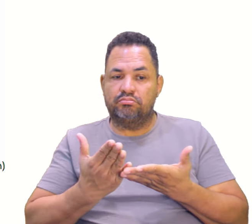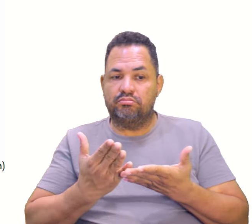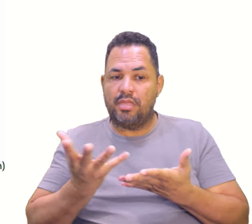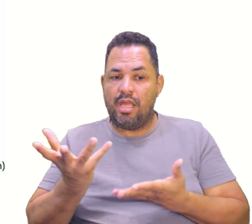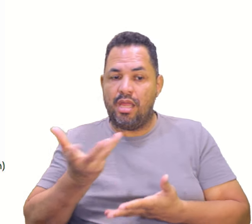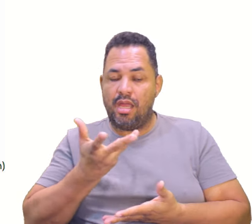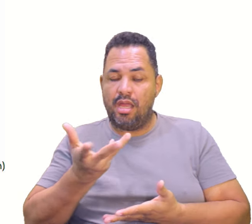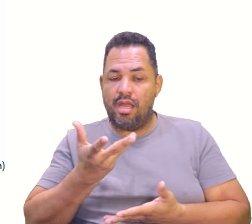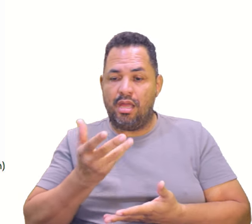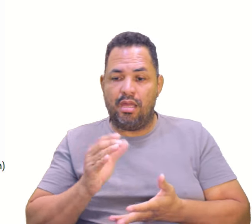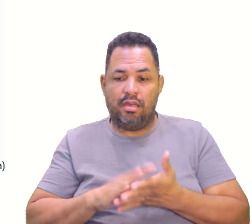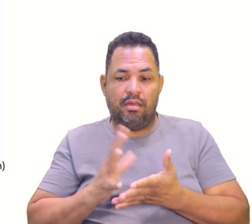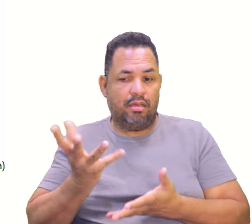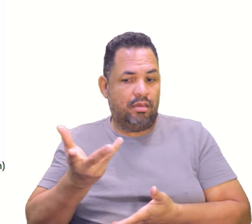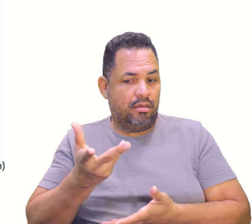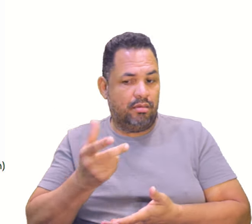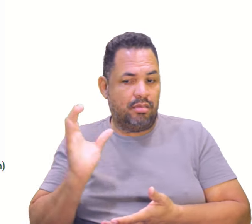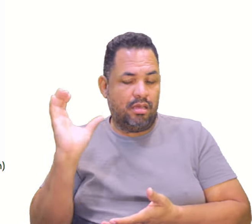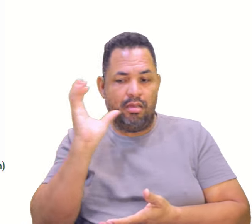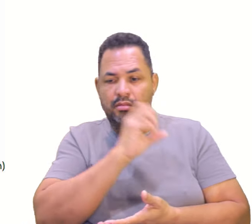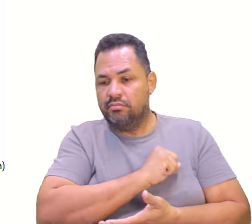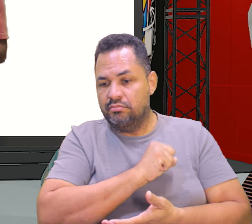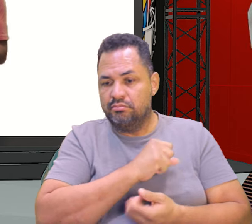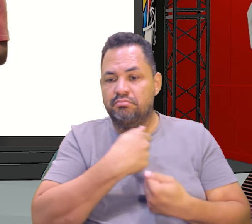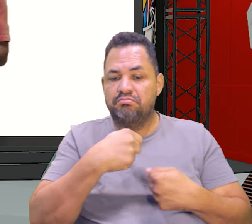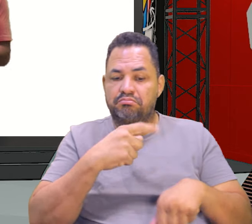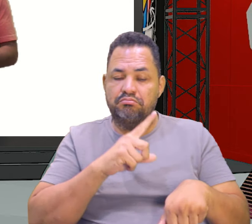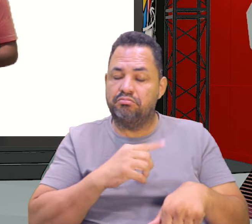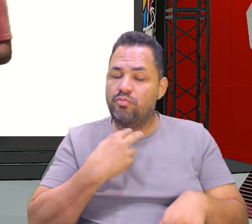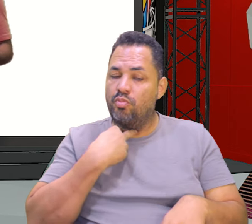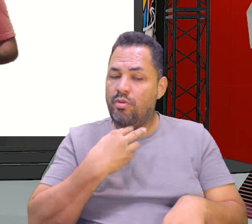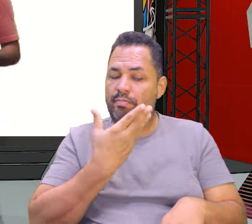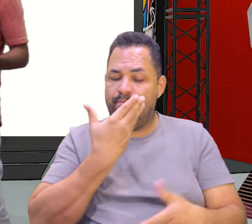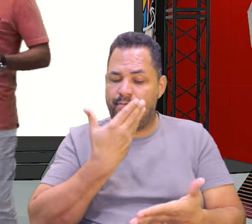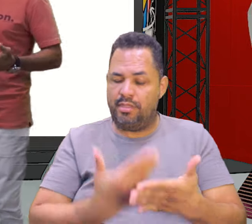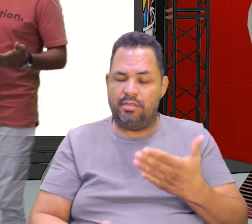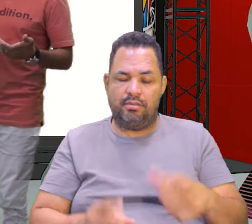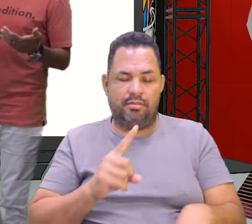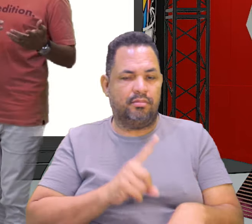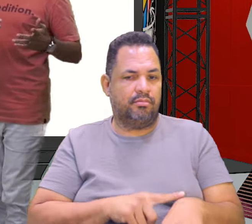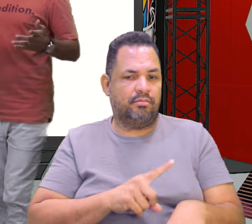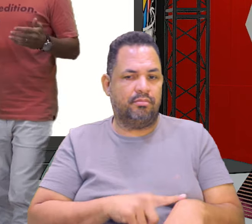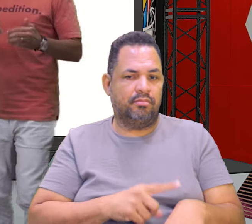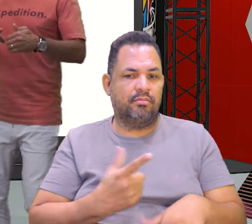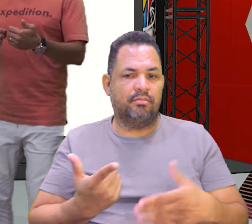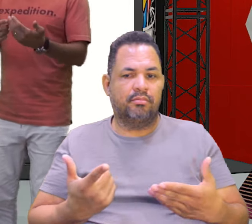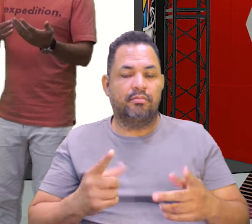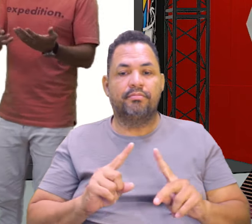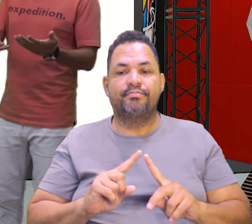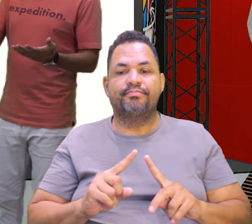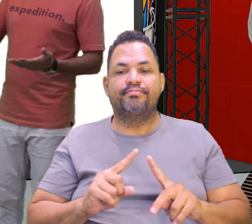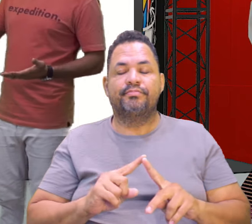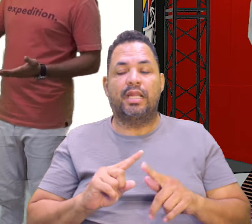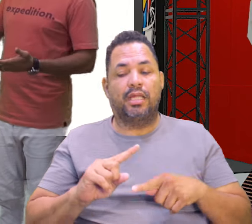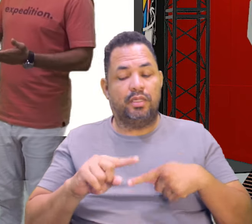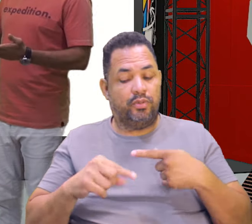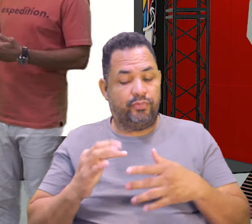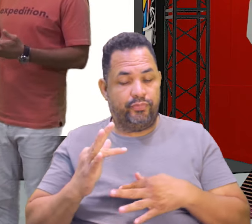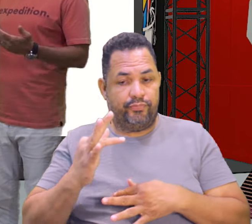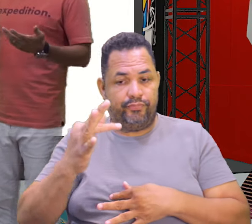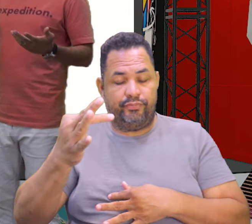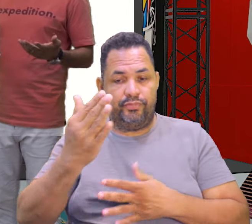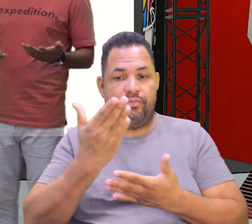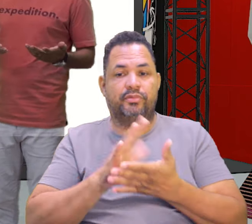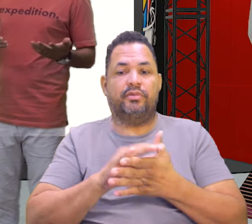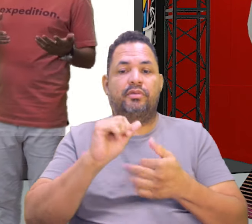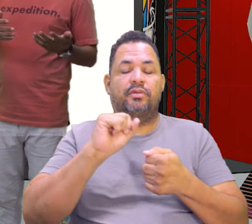fazer de maneiras mais rápidas. Essa daqui até teríamos, né? Assim, mais para frente, quando nós fizermos